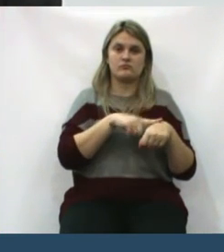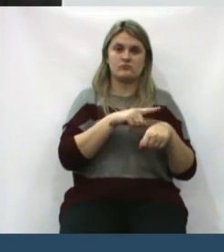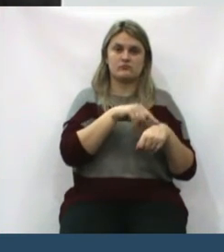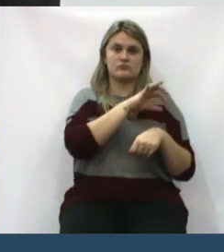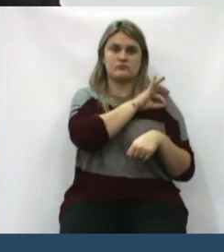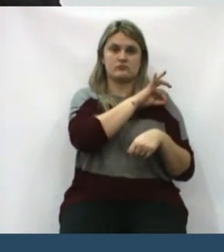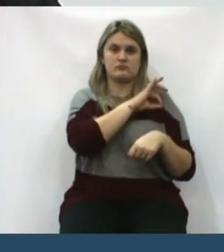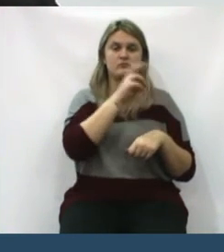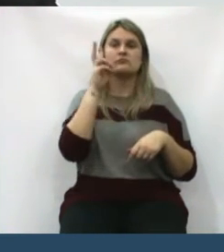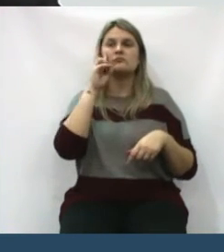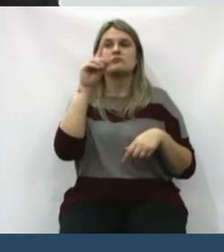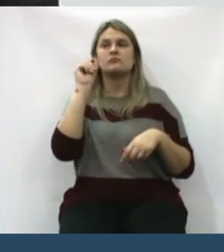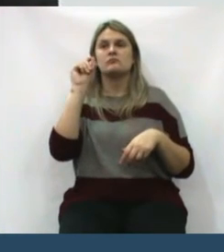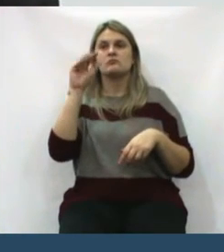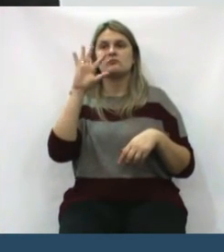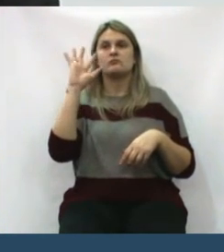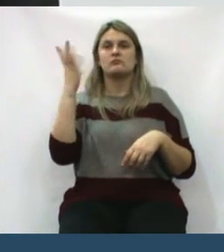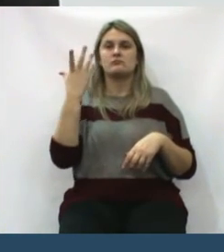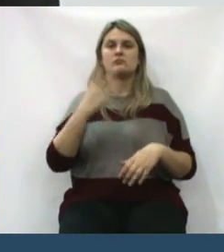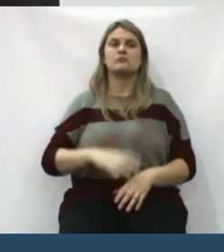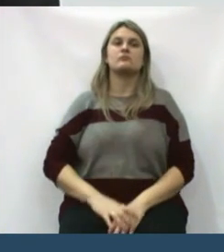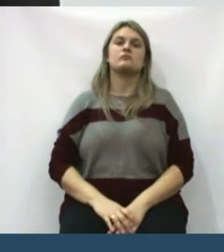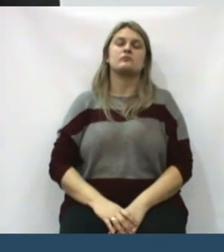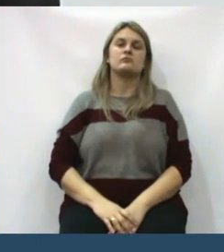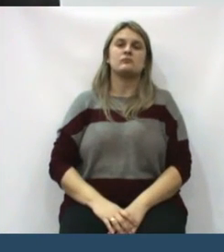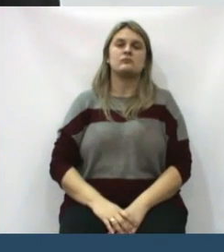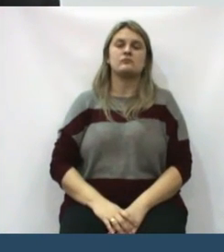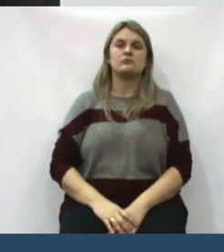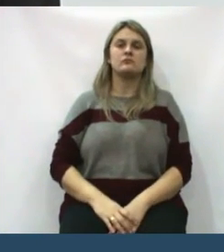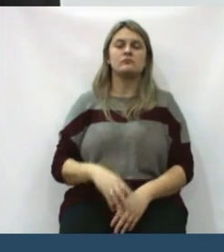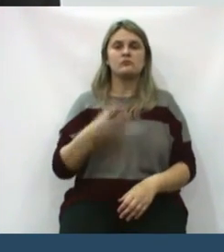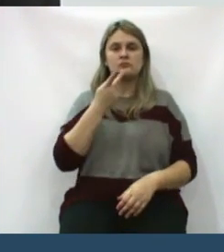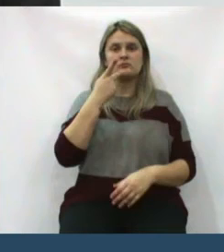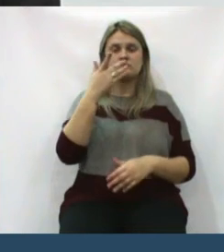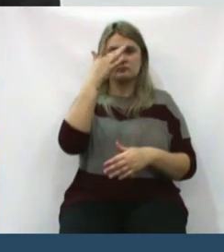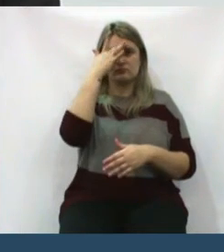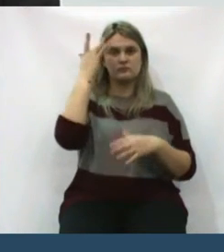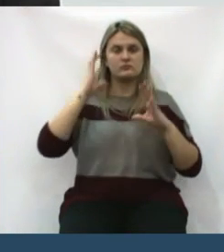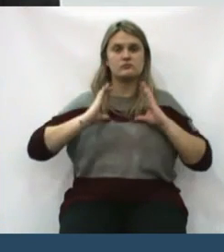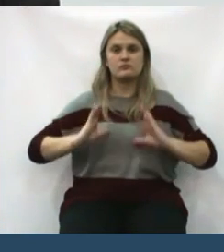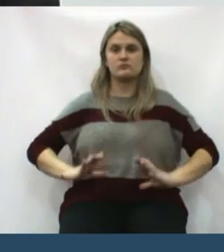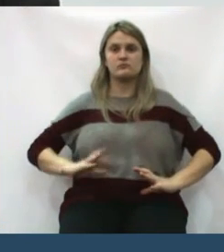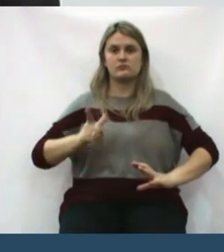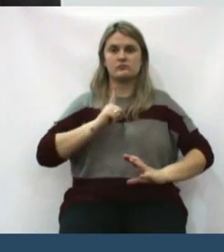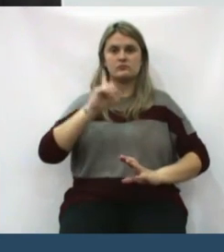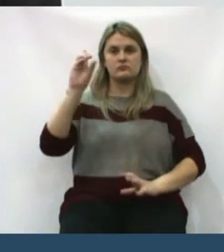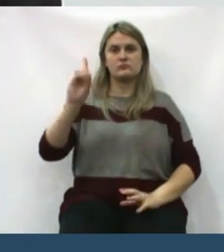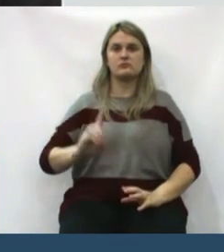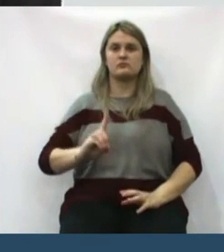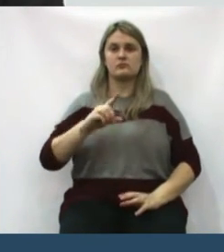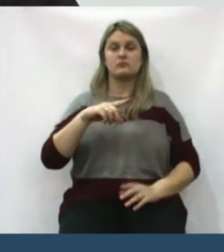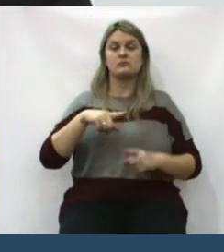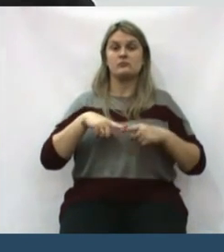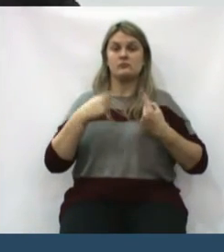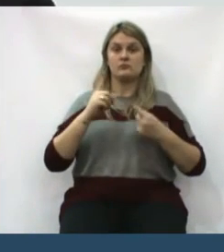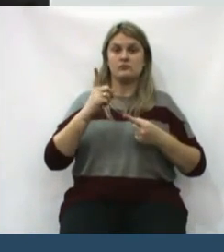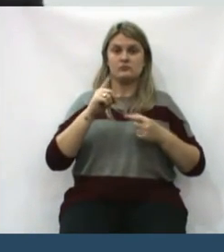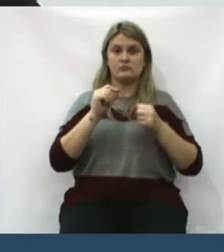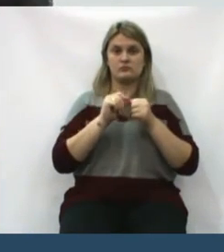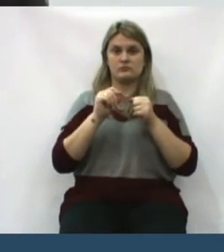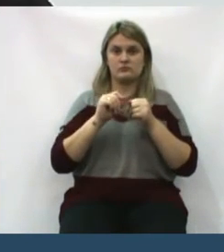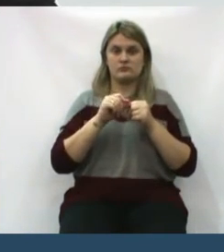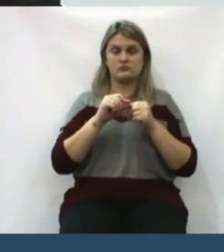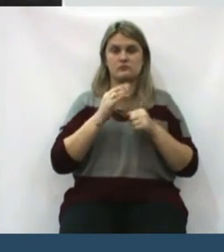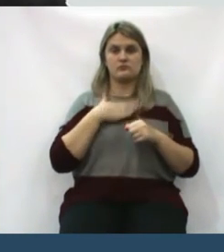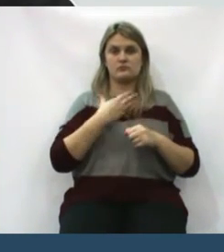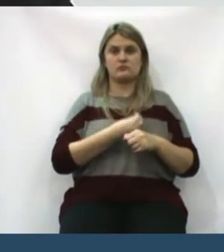o poder de polícia. Deixa eu chegar e verificar o que está acontecendo. Qualquer cidadão tem esse direito. Lógico que não. Vamos